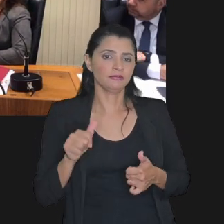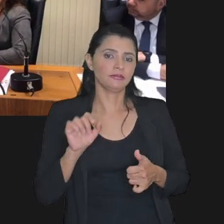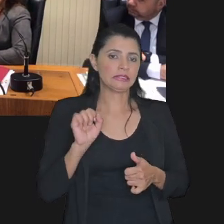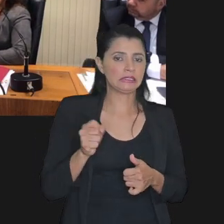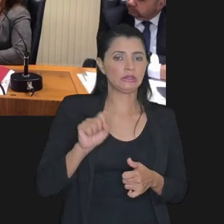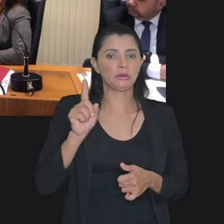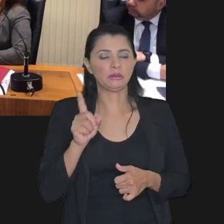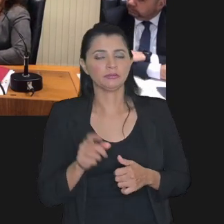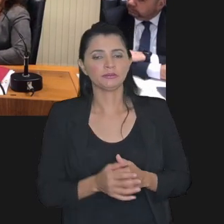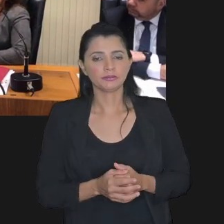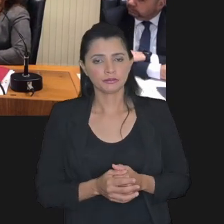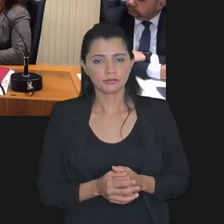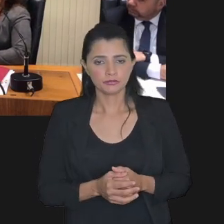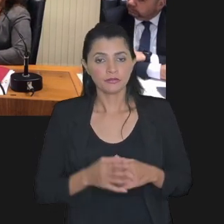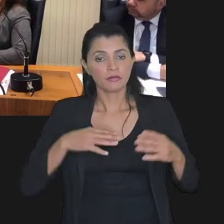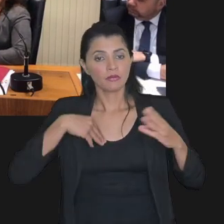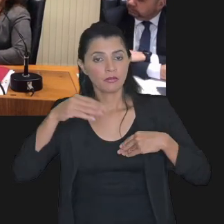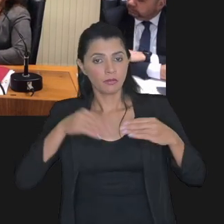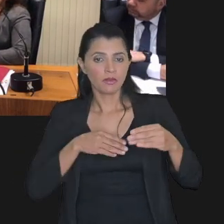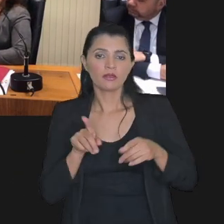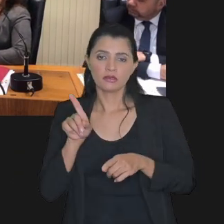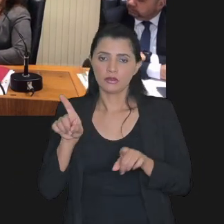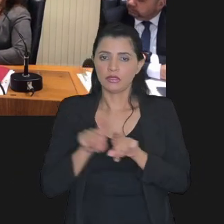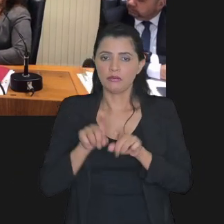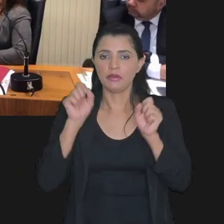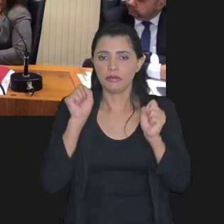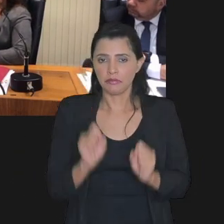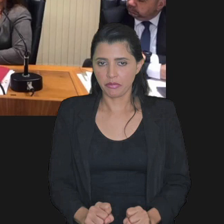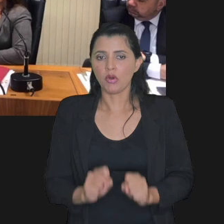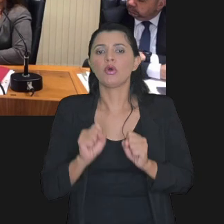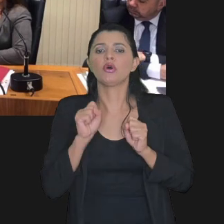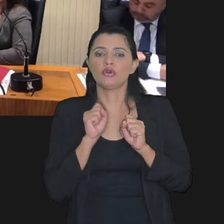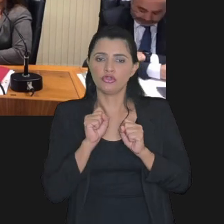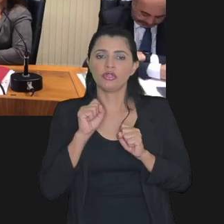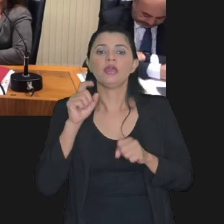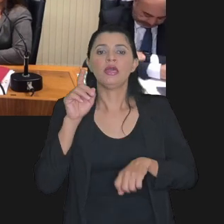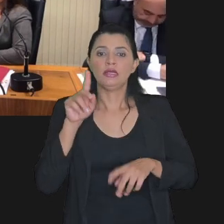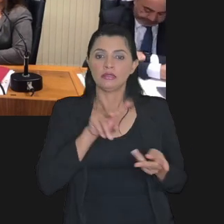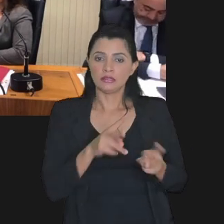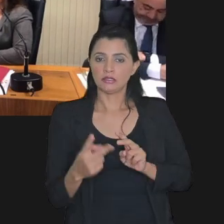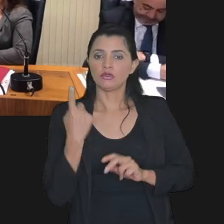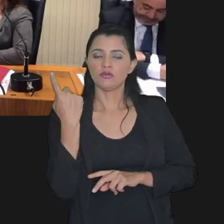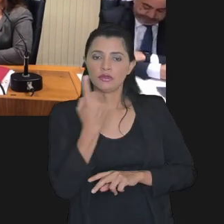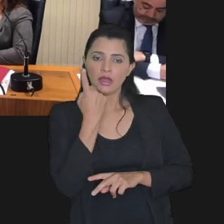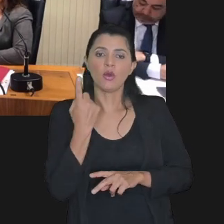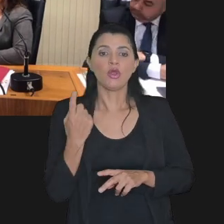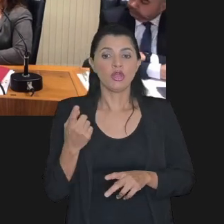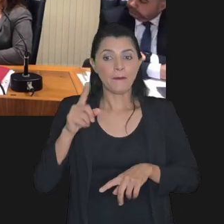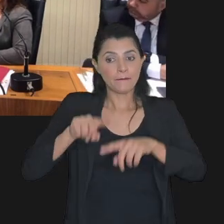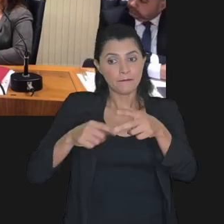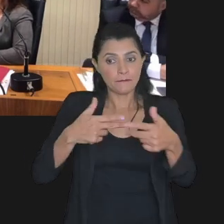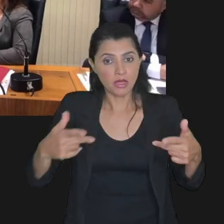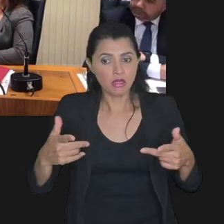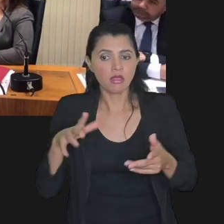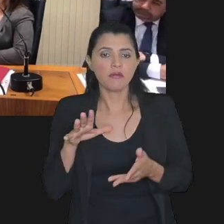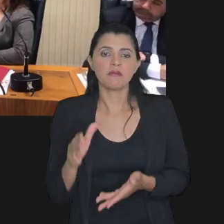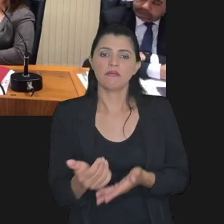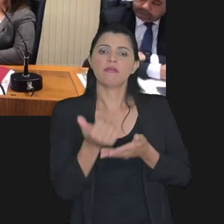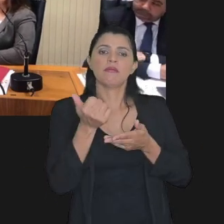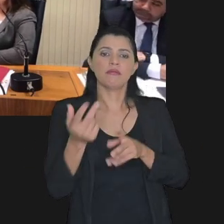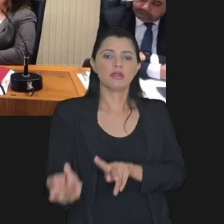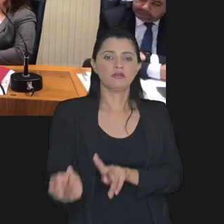e aqui a flexibilização também que a gente pode prever na transação individual de alienação de bens inclusive para pagar